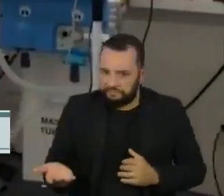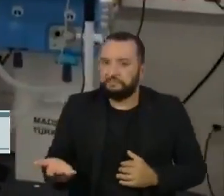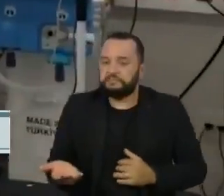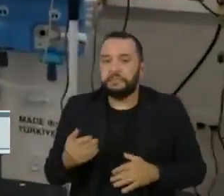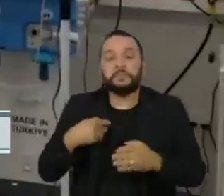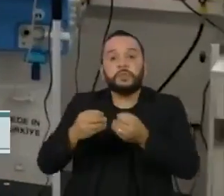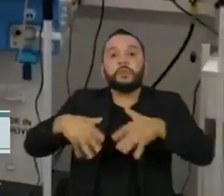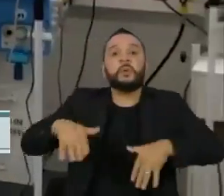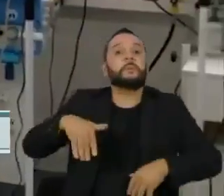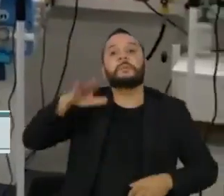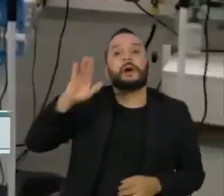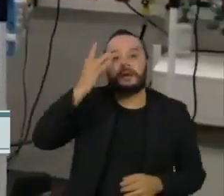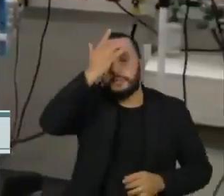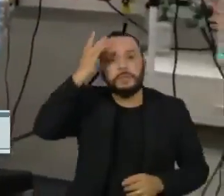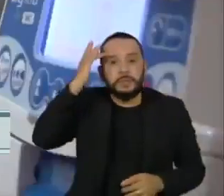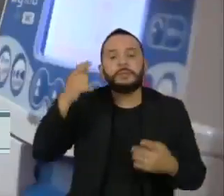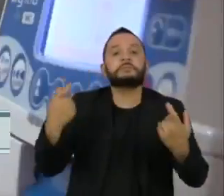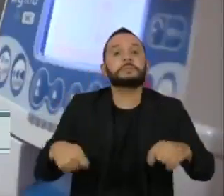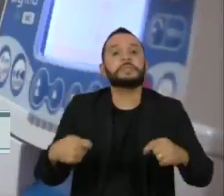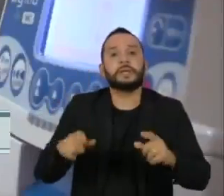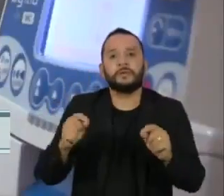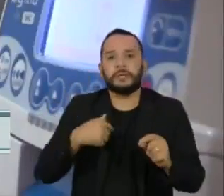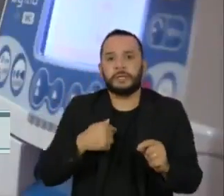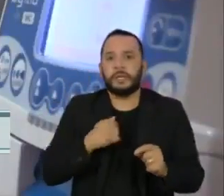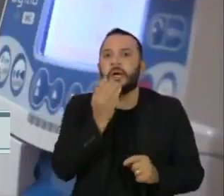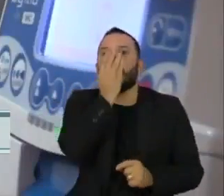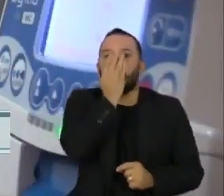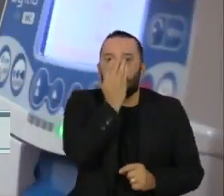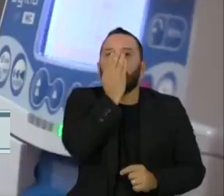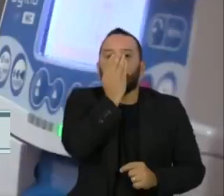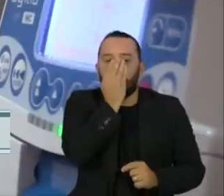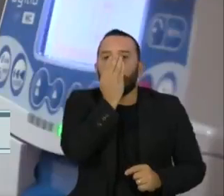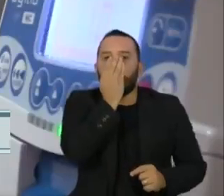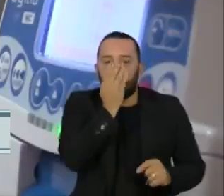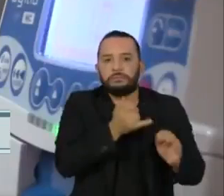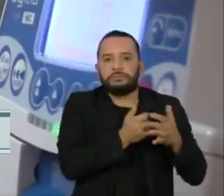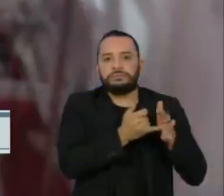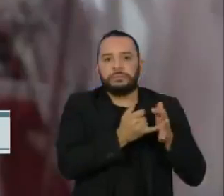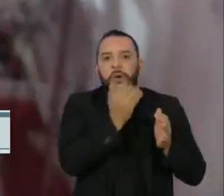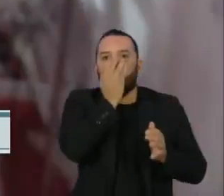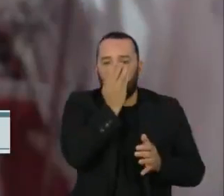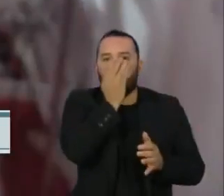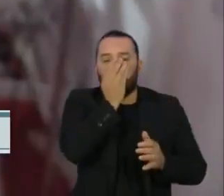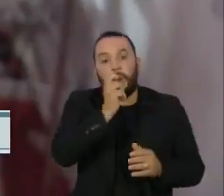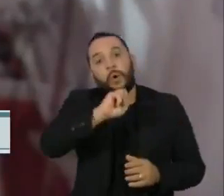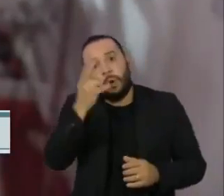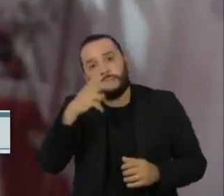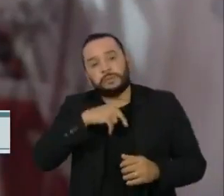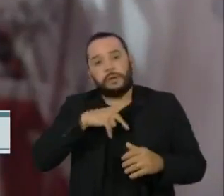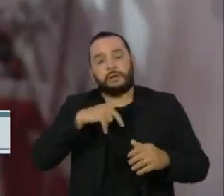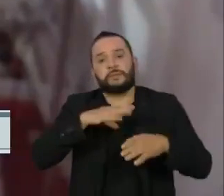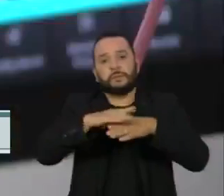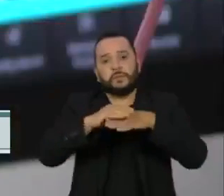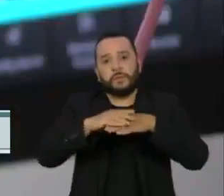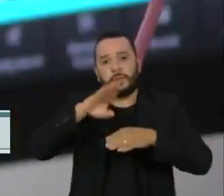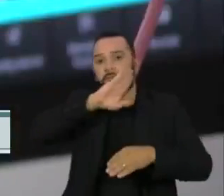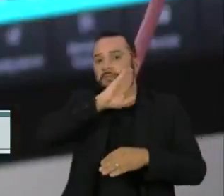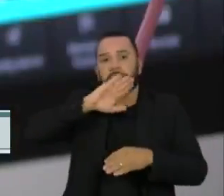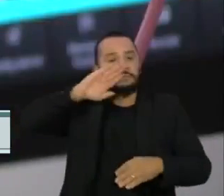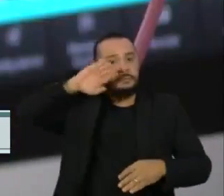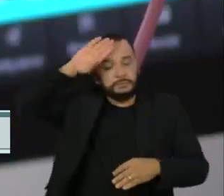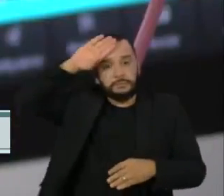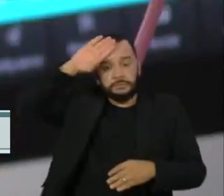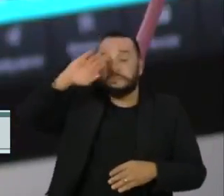maiores para os pacientes que precisaram de respiração artificial ou apresentaram febre. As sequelas foram constatadas